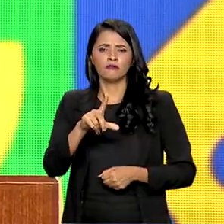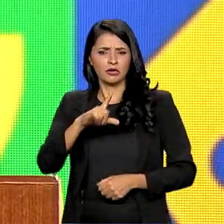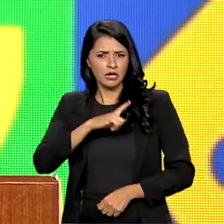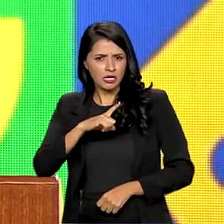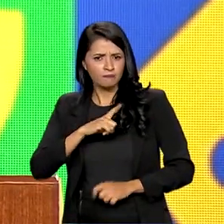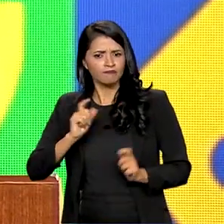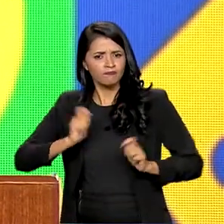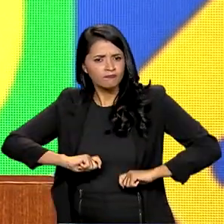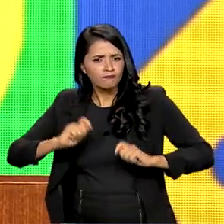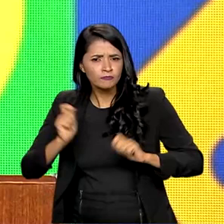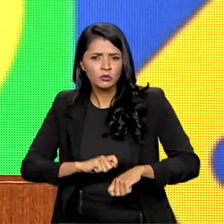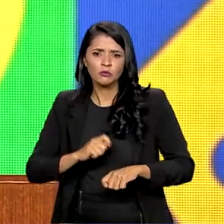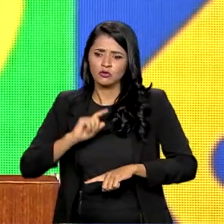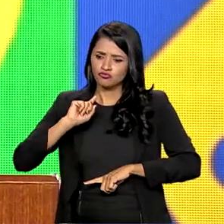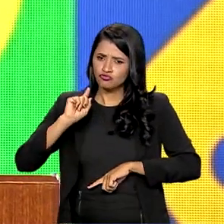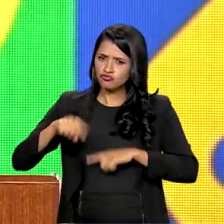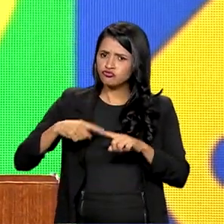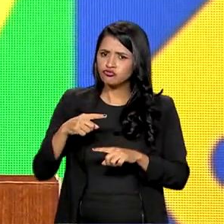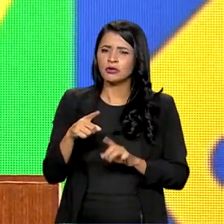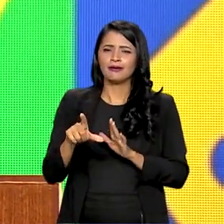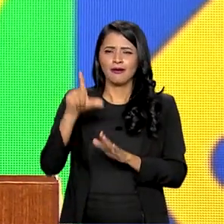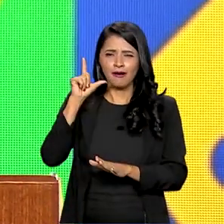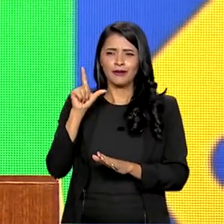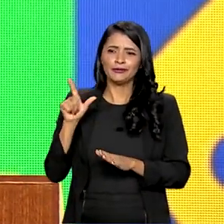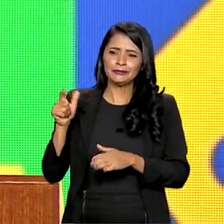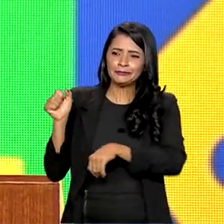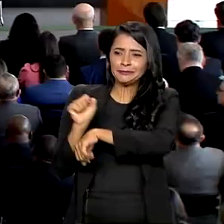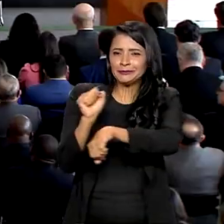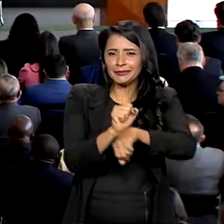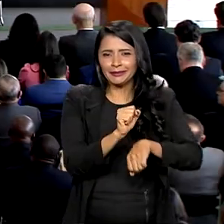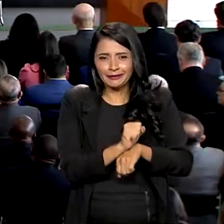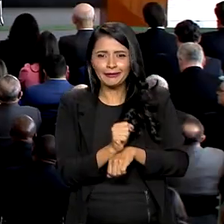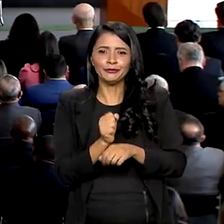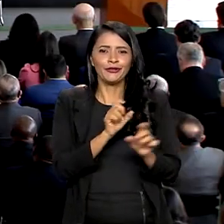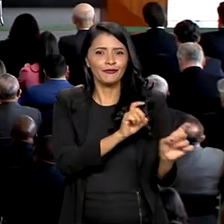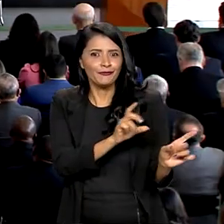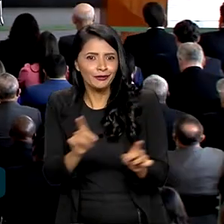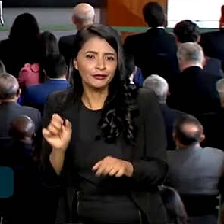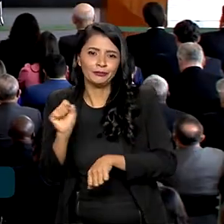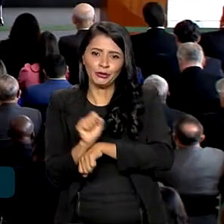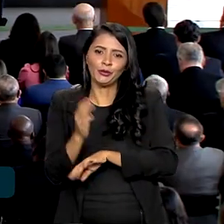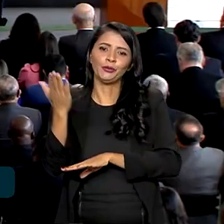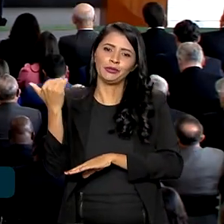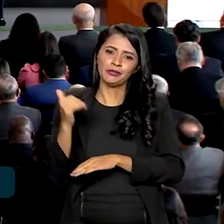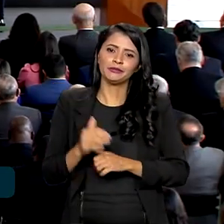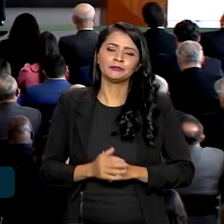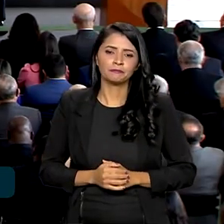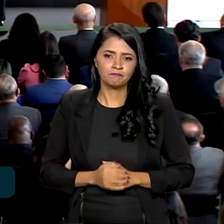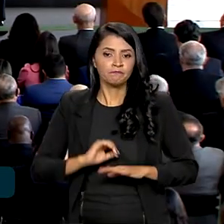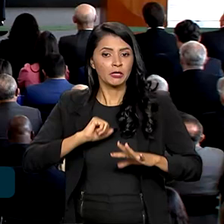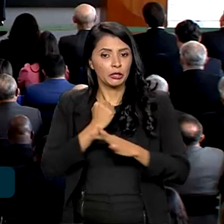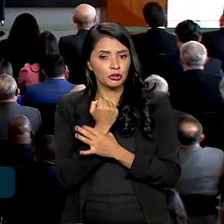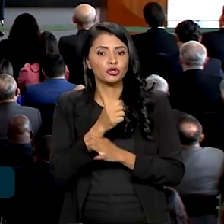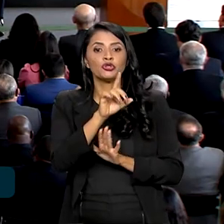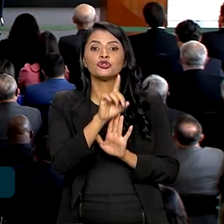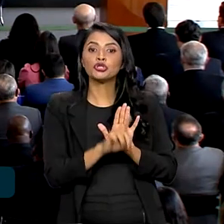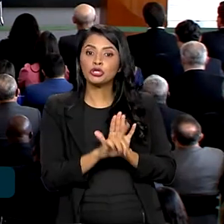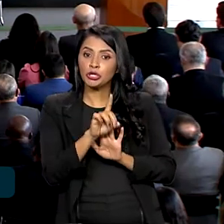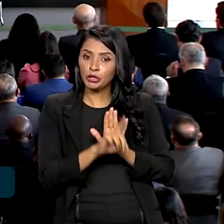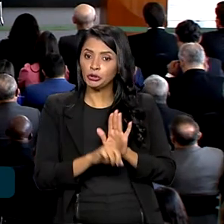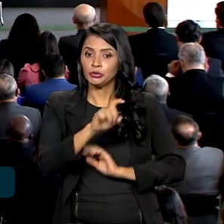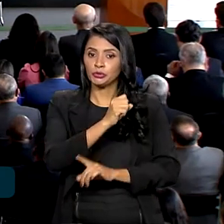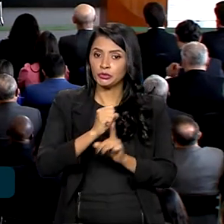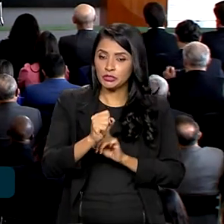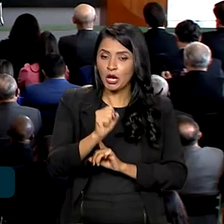condições para a superação de antigos bloqueios à produção e à comercialização dos pescados, garantir direitos sociais,